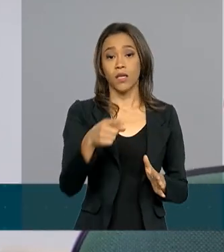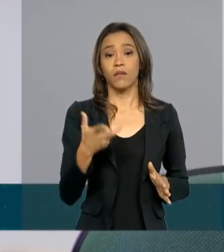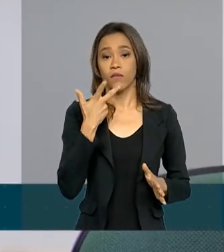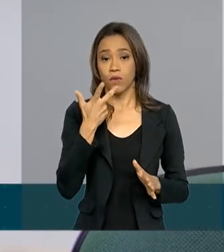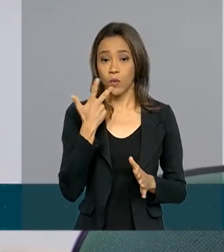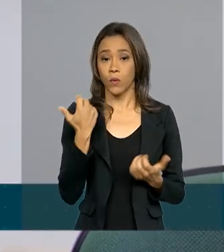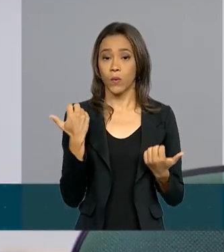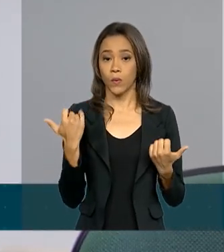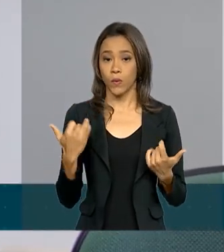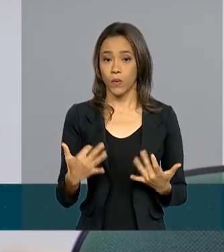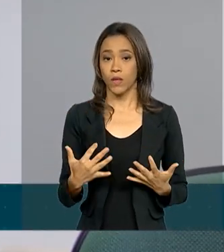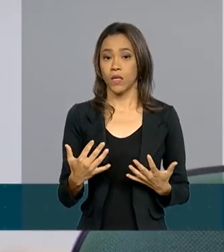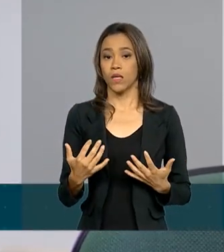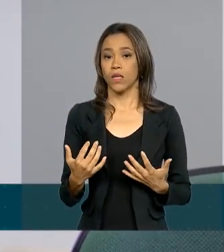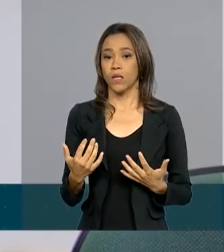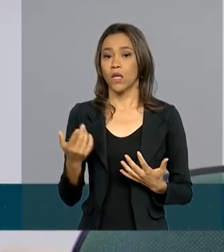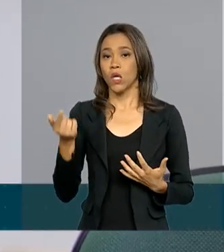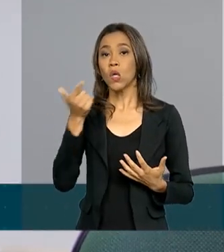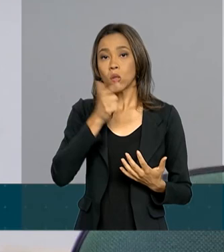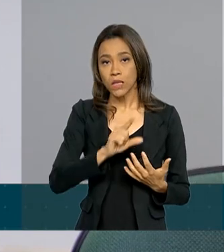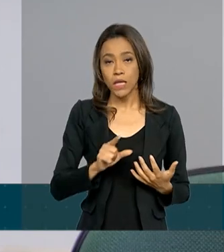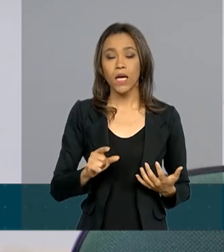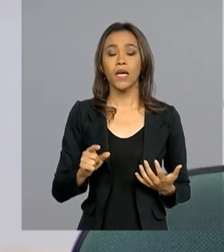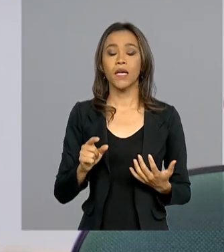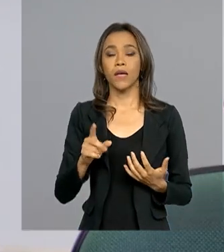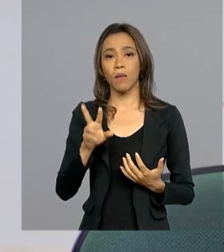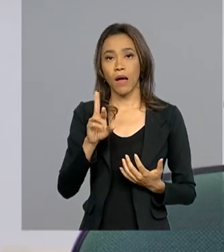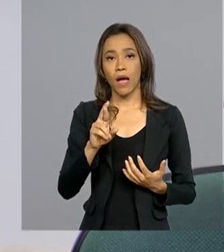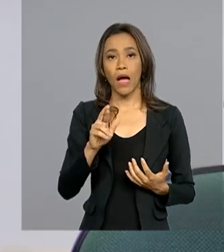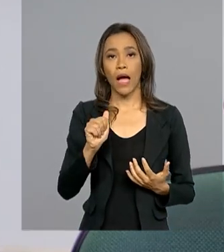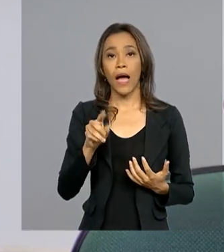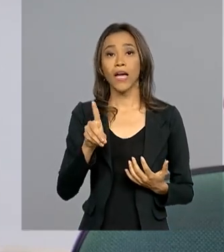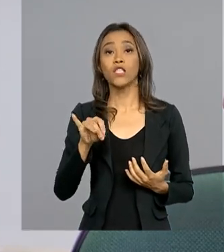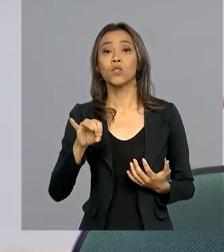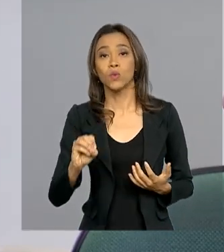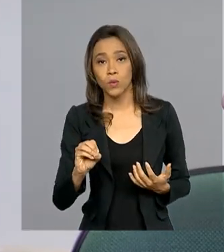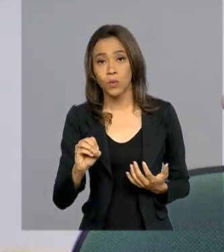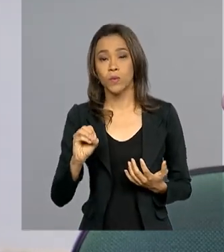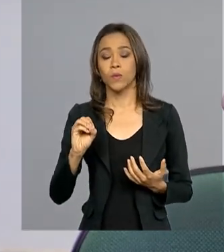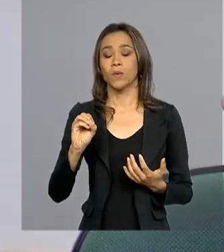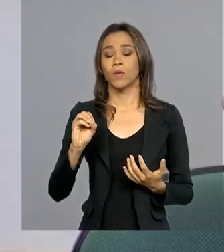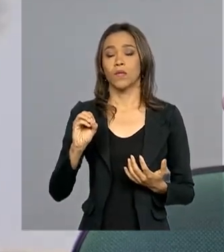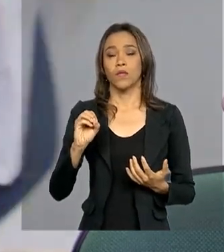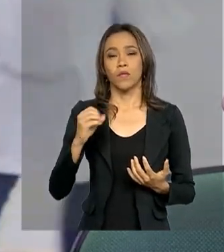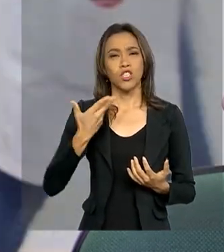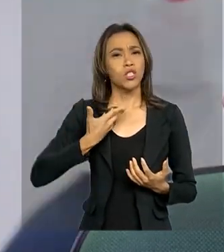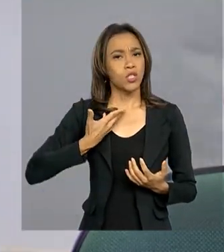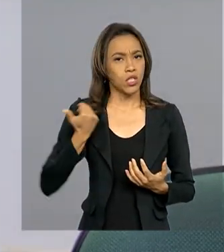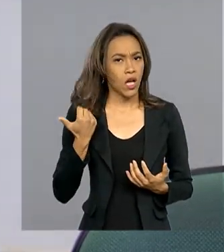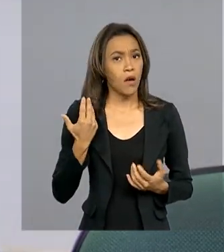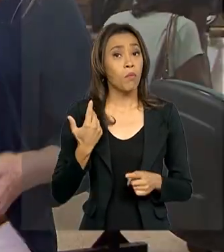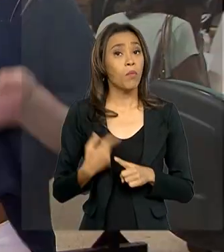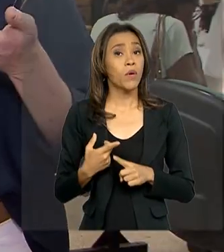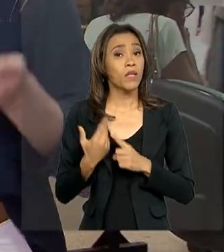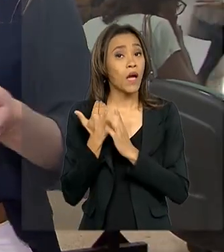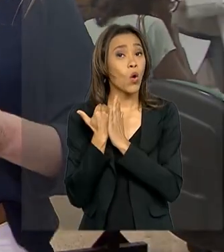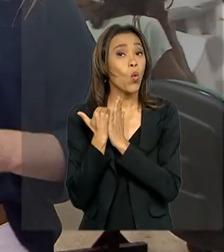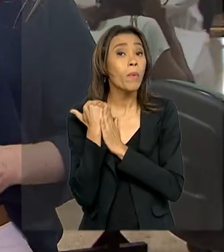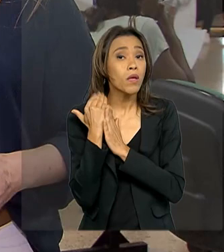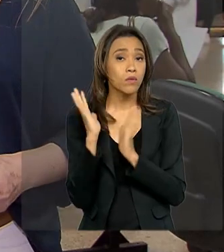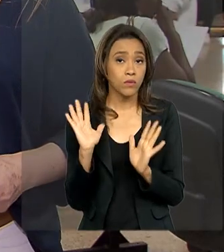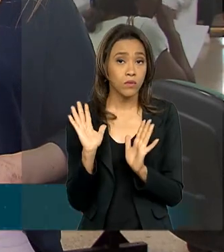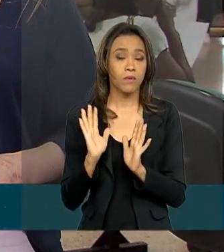consegue eliminar, porque está no início. O